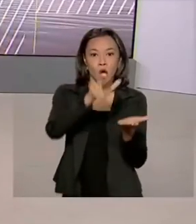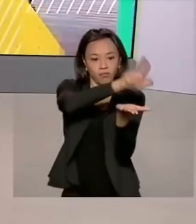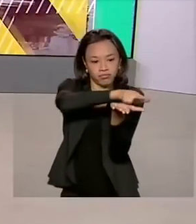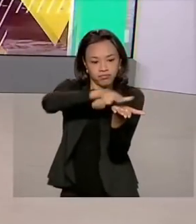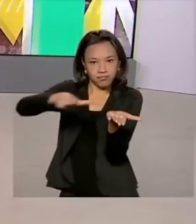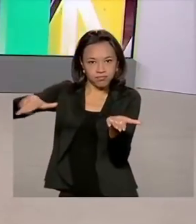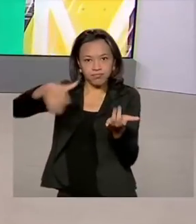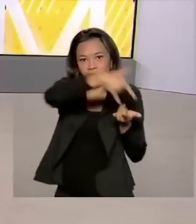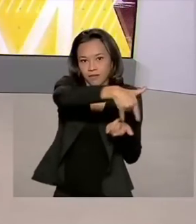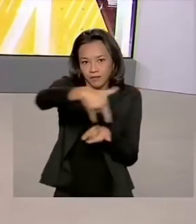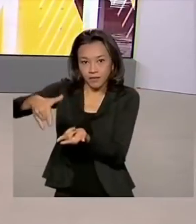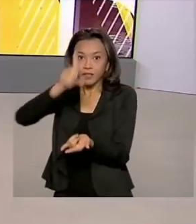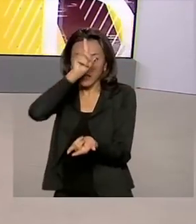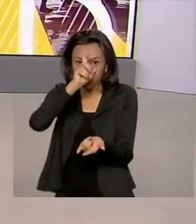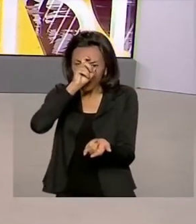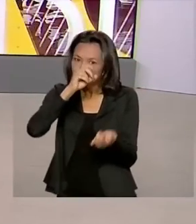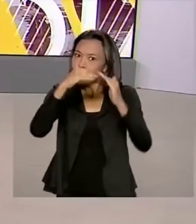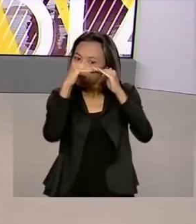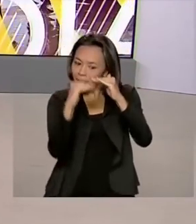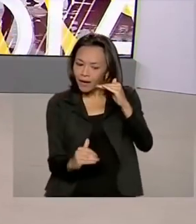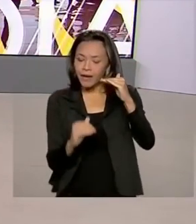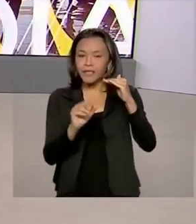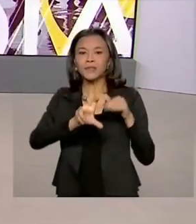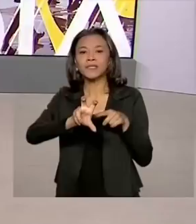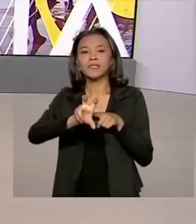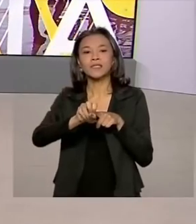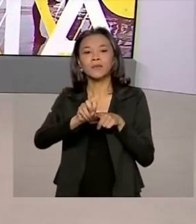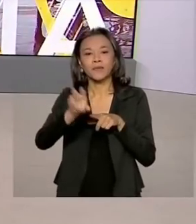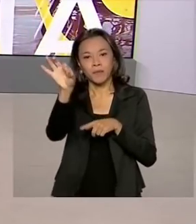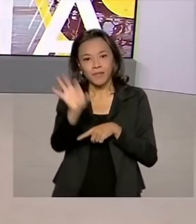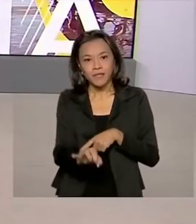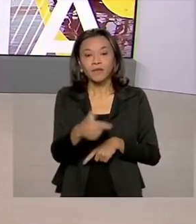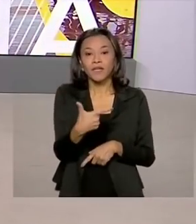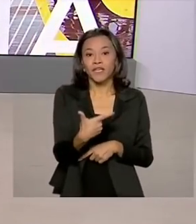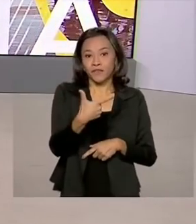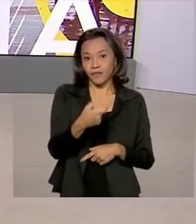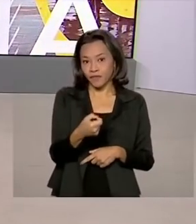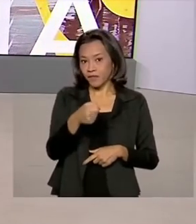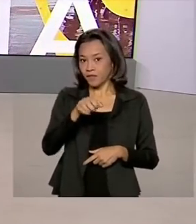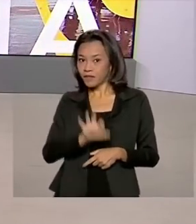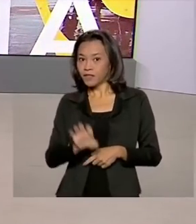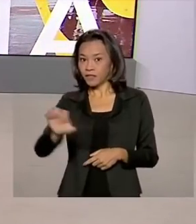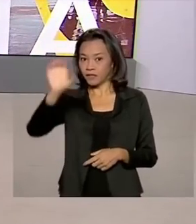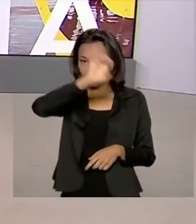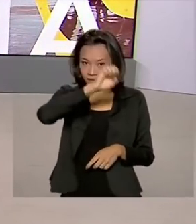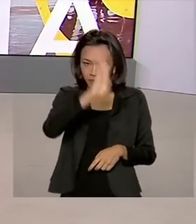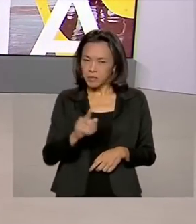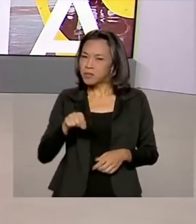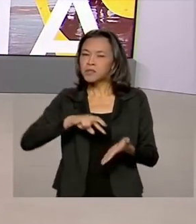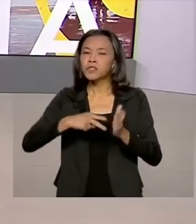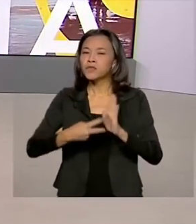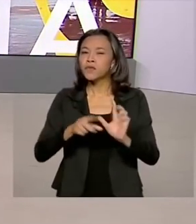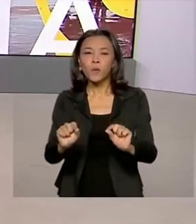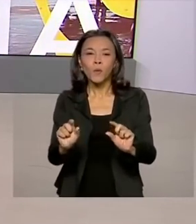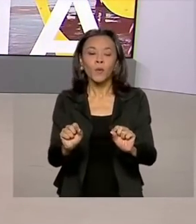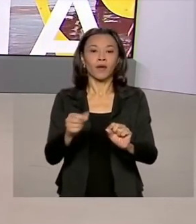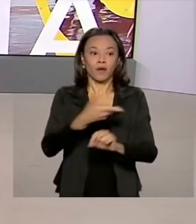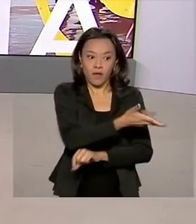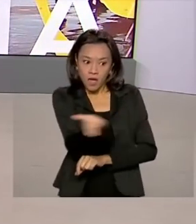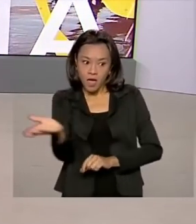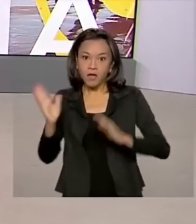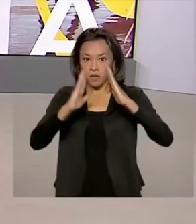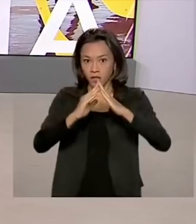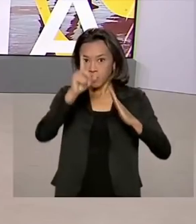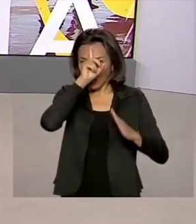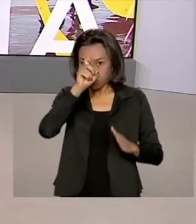Covid-19 está inferior a 50% em 20 estados brasileiros. Isso significa que os hospitais desses